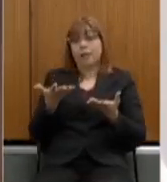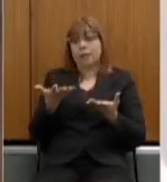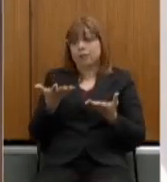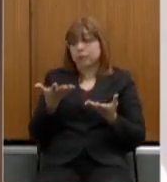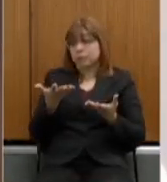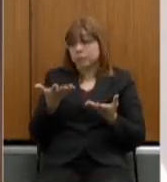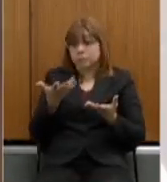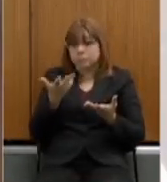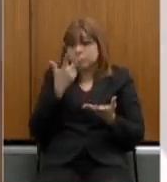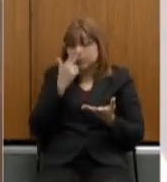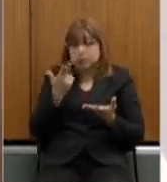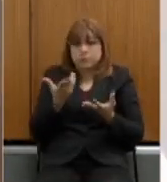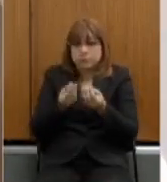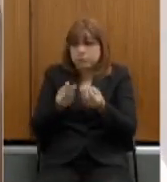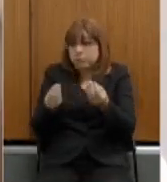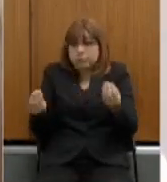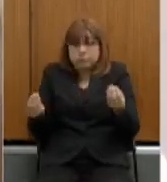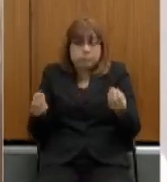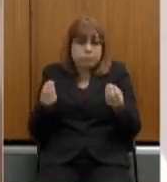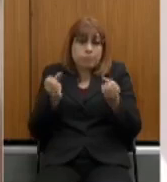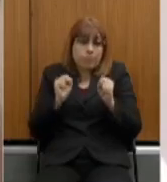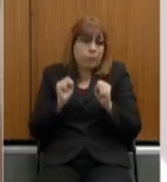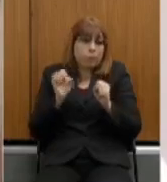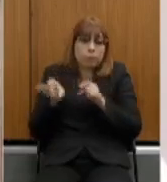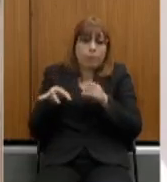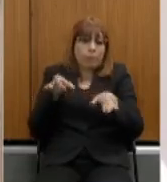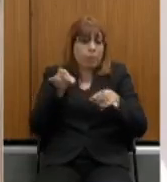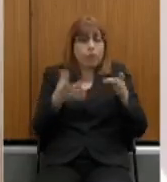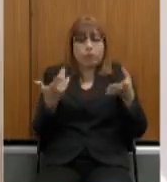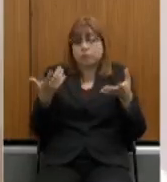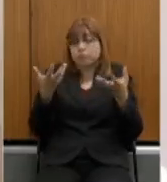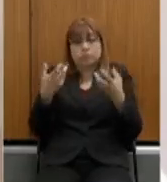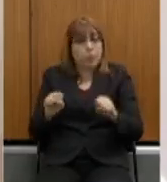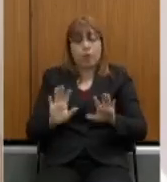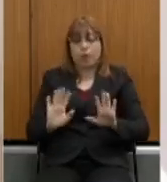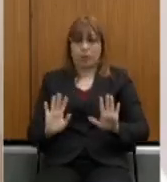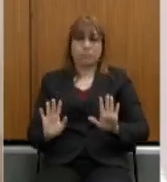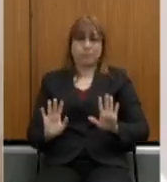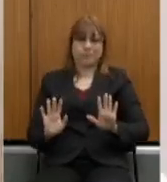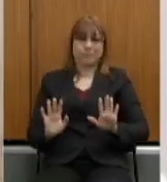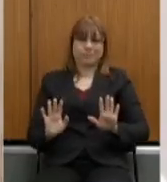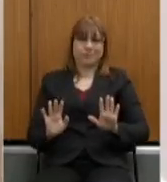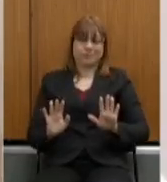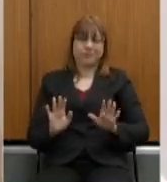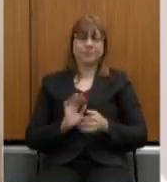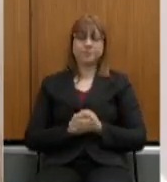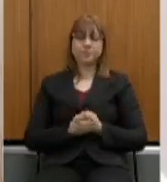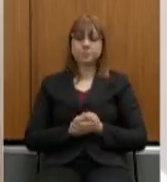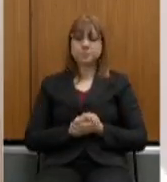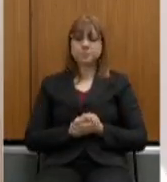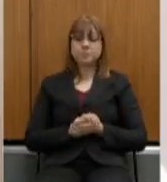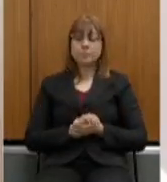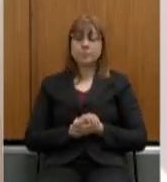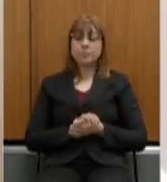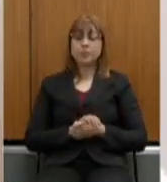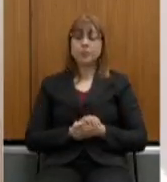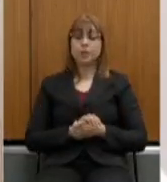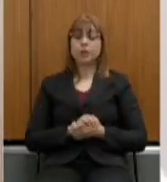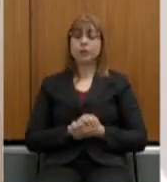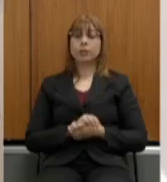completo de o que estaria aberto e disponível para estados e municípios. Então,